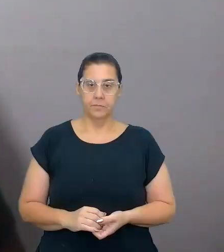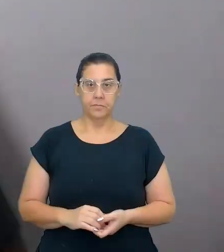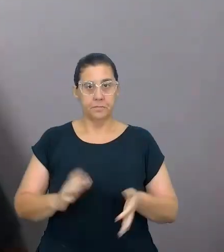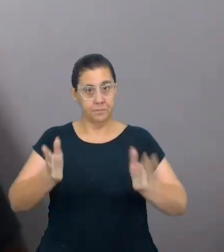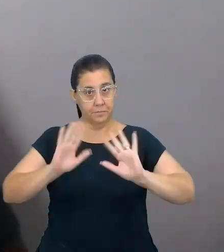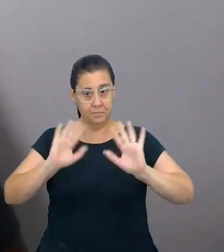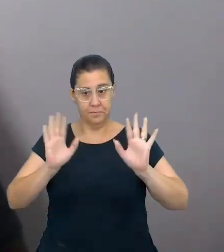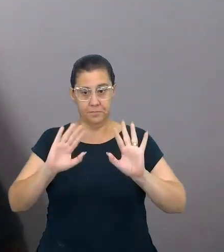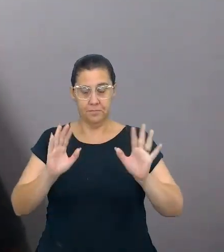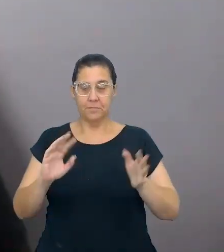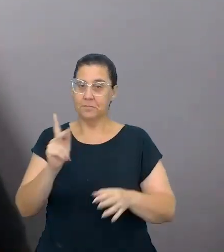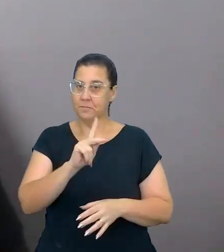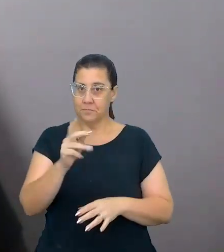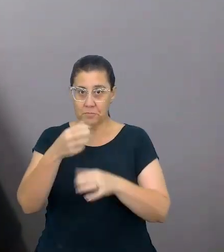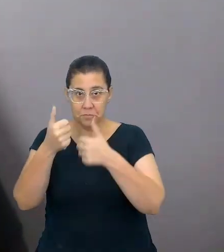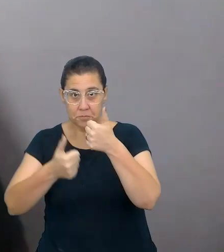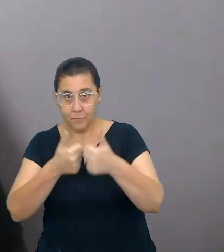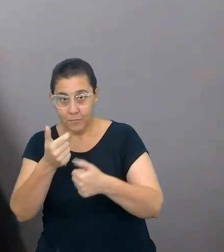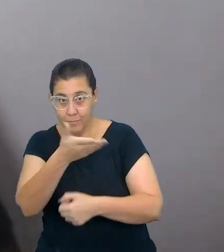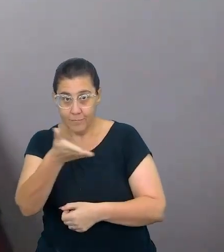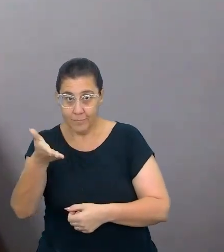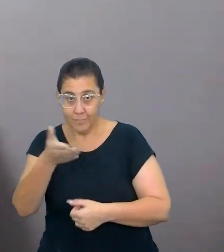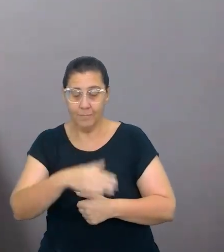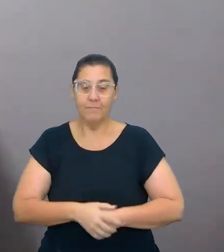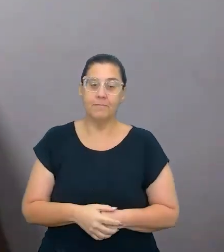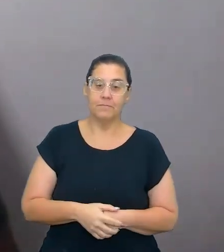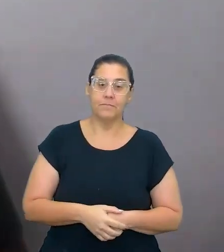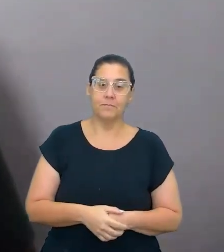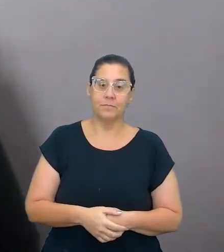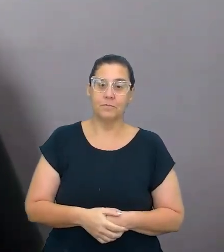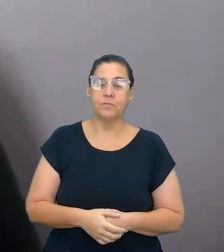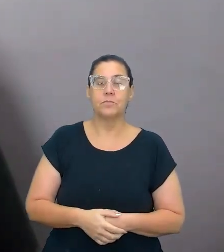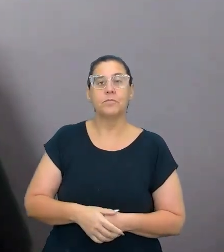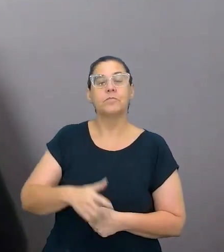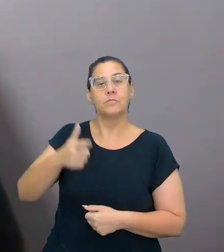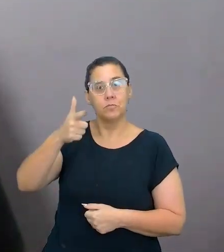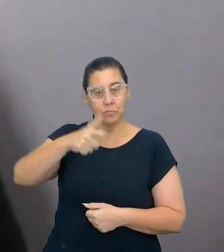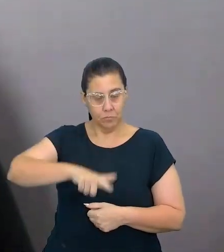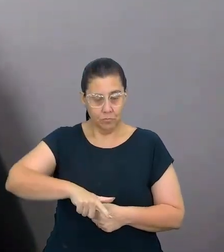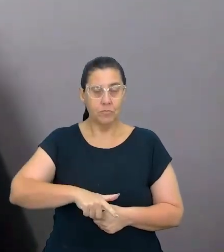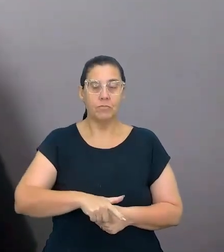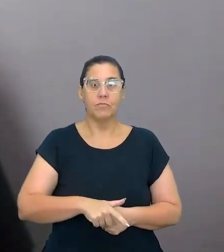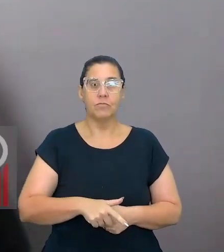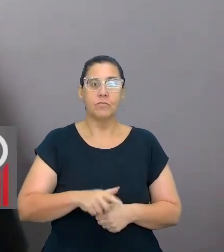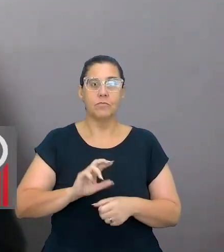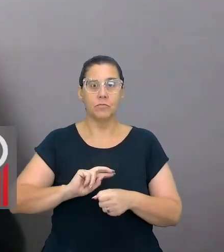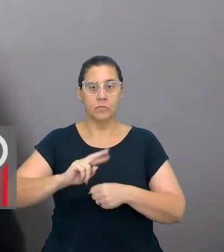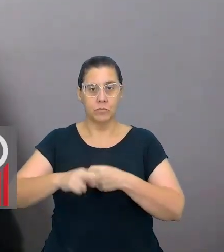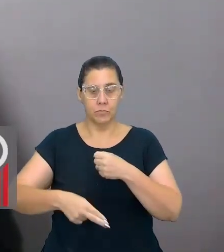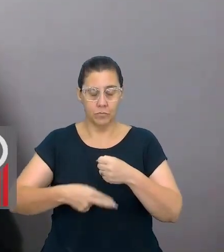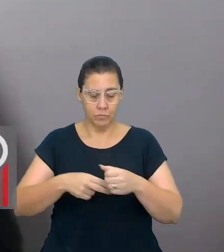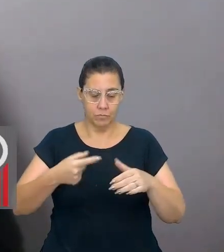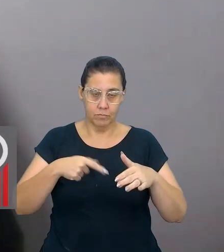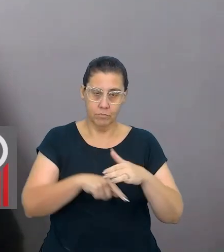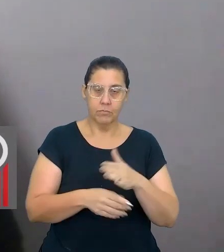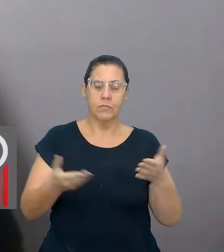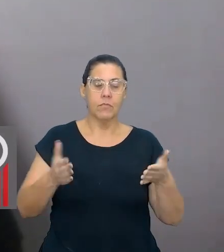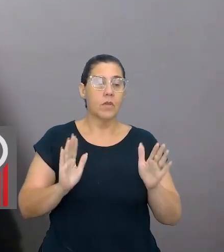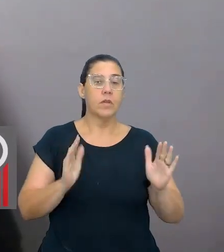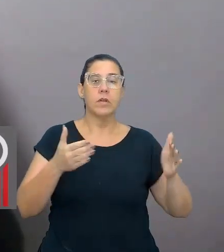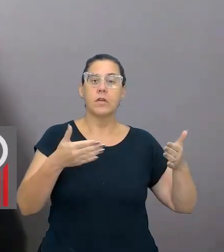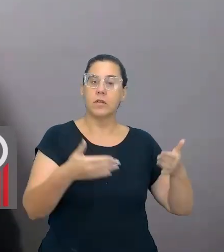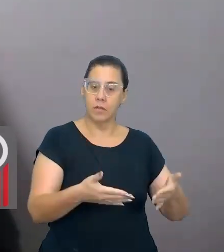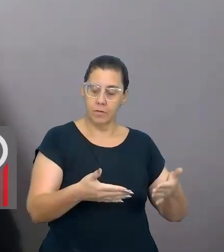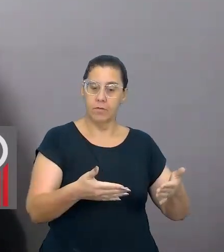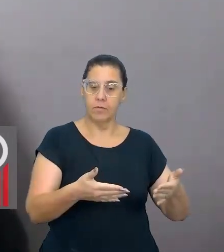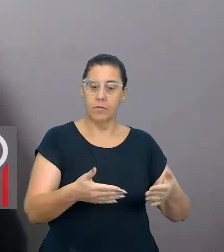Olá, professores, tudo bem com vocês? Mais um programa de recuperação e aprofundamento, agora específico da